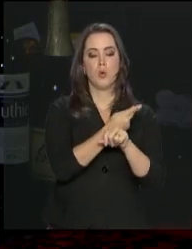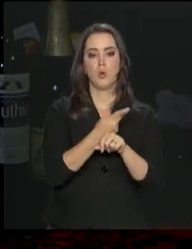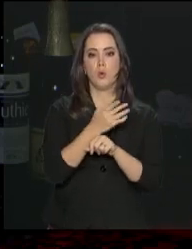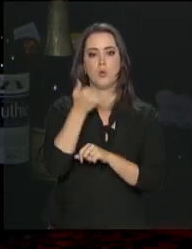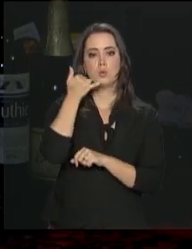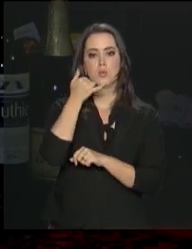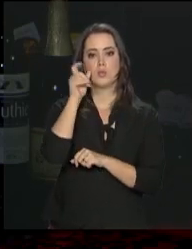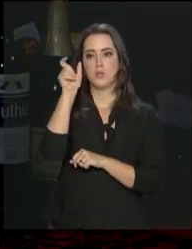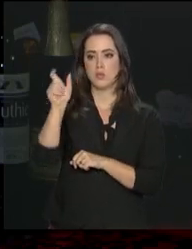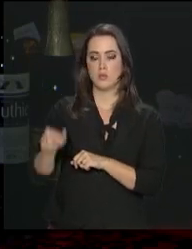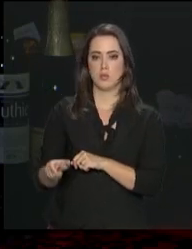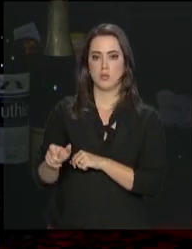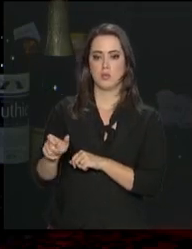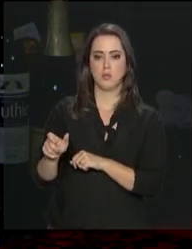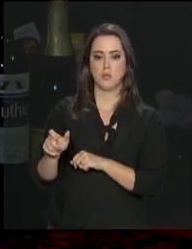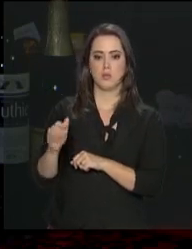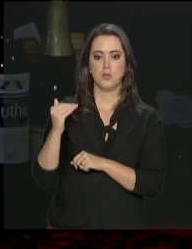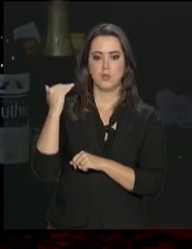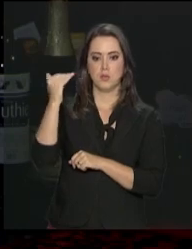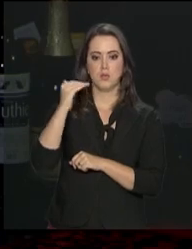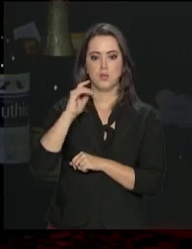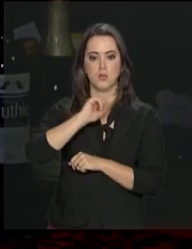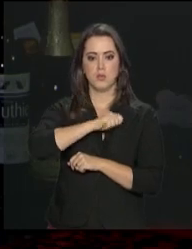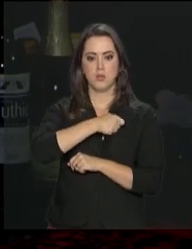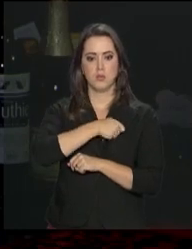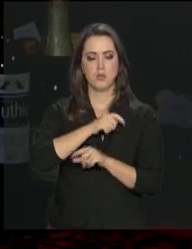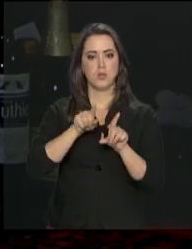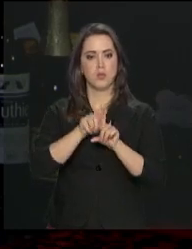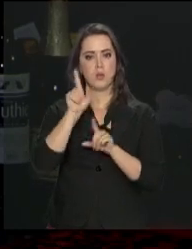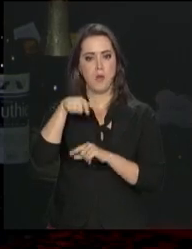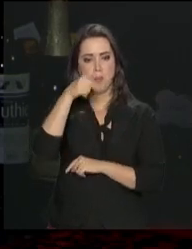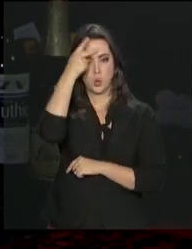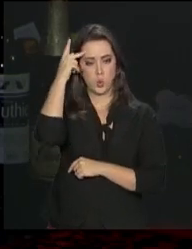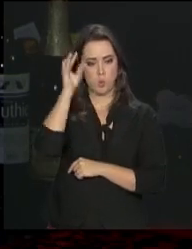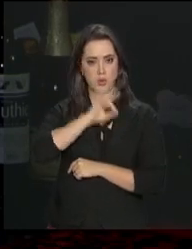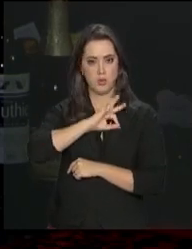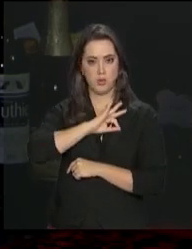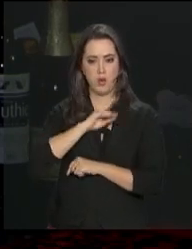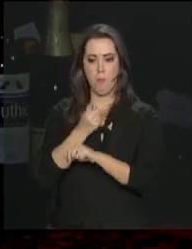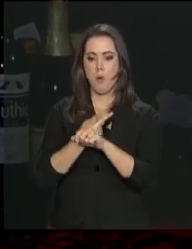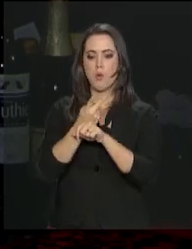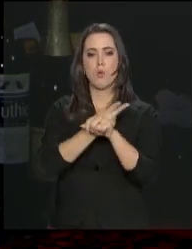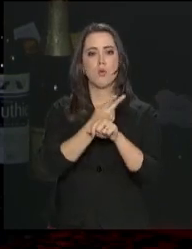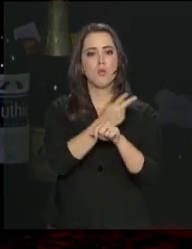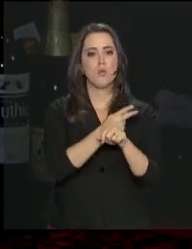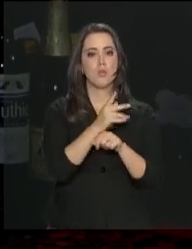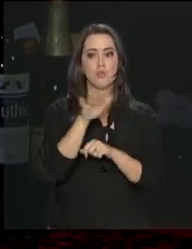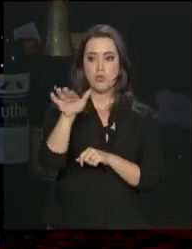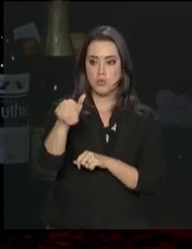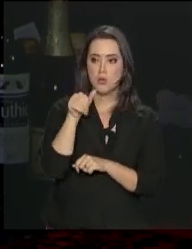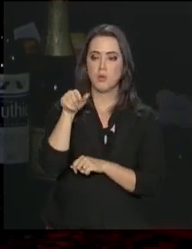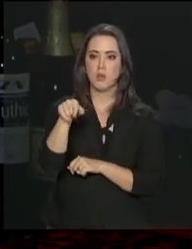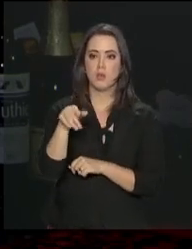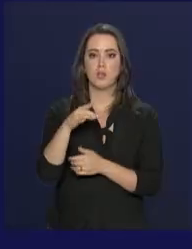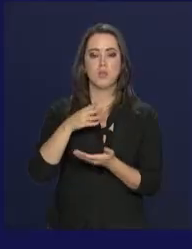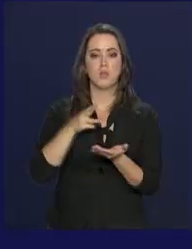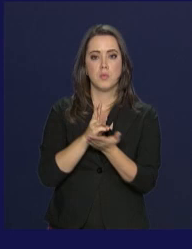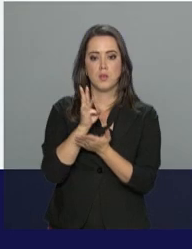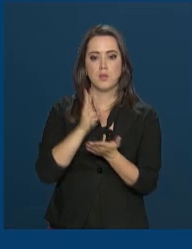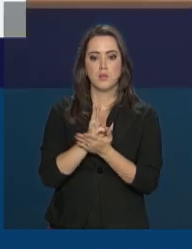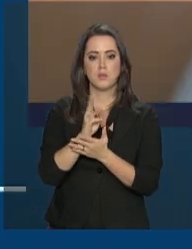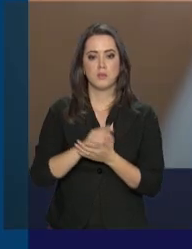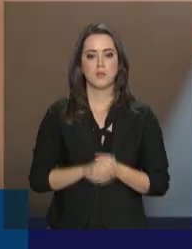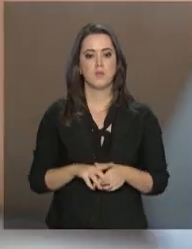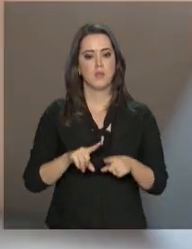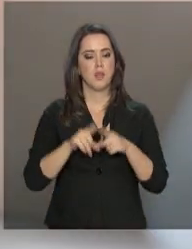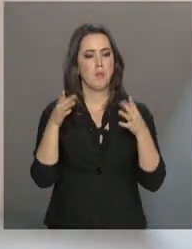e aí o agente máximo, lá da delegacia do centro da Ceilândia, acabou me dando intimação pelo WhatsApp. Mas